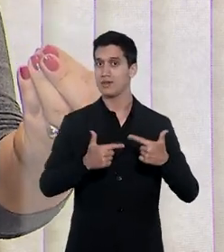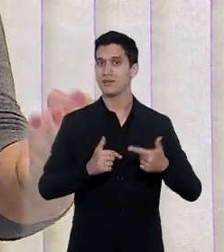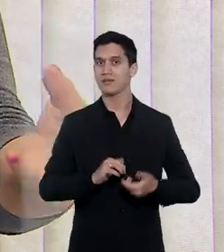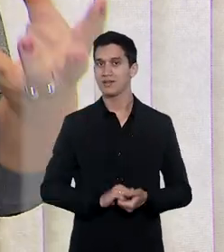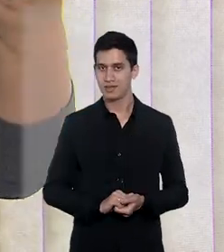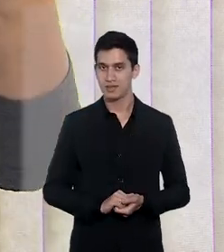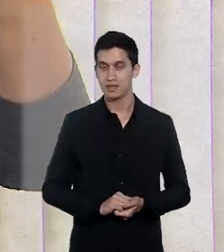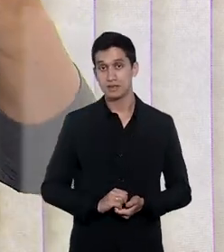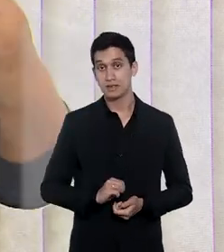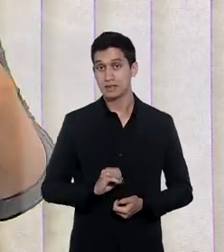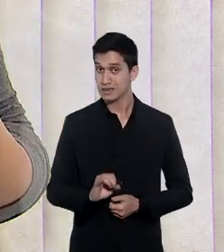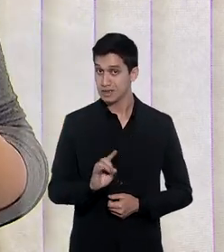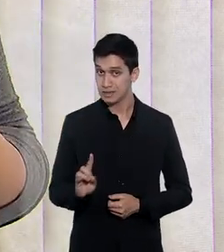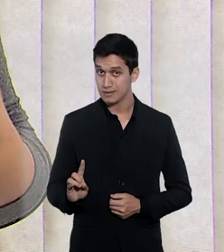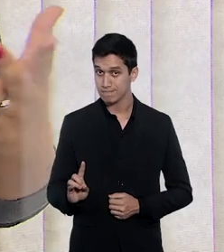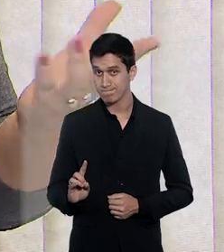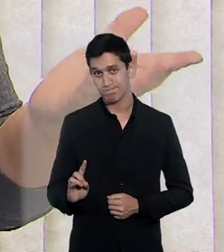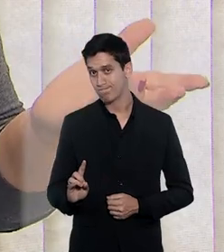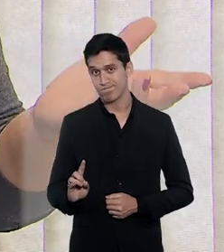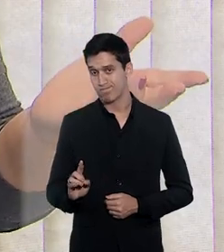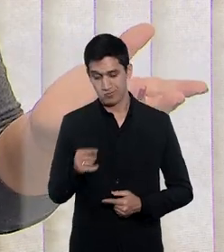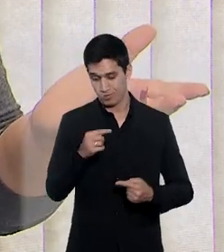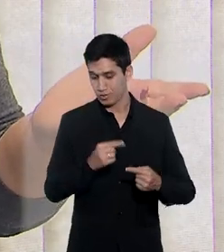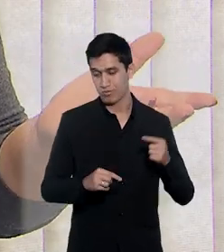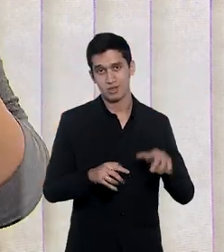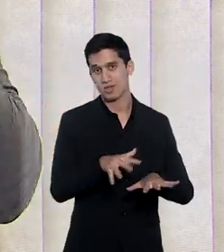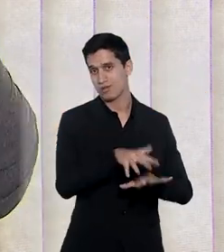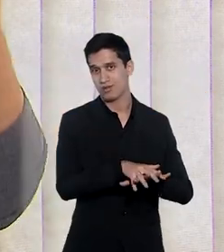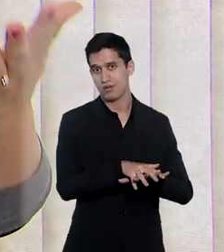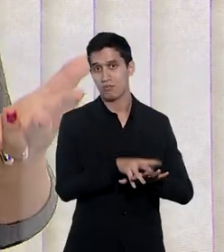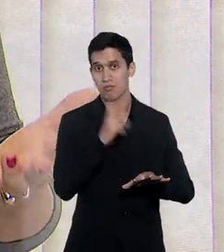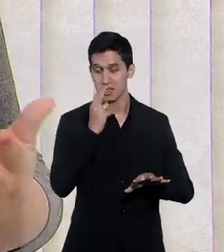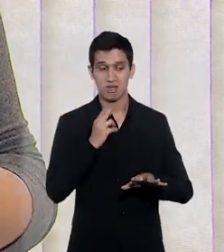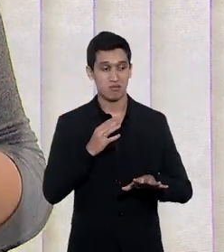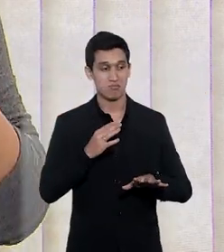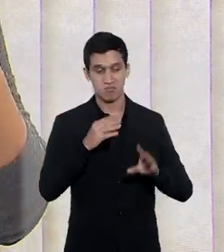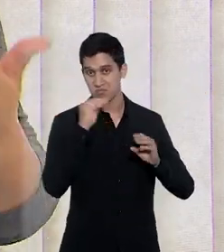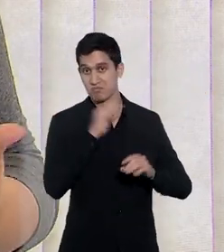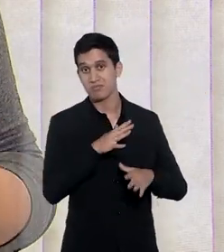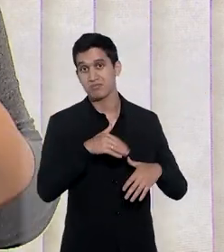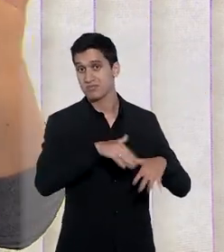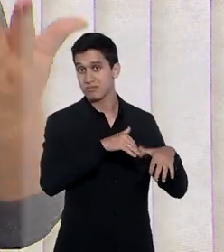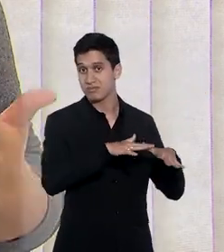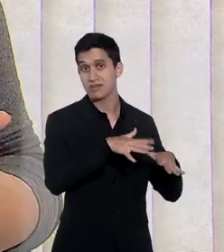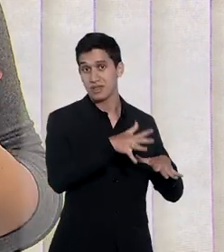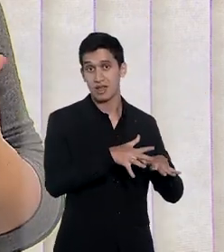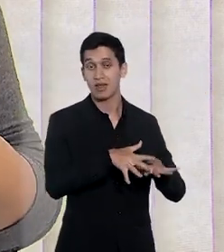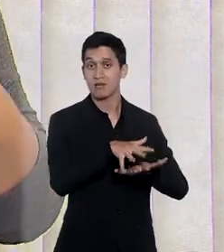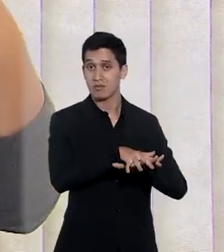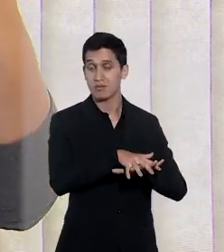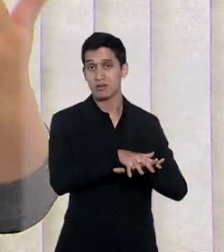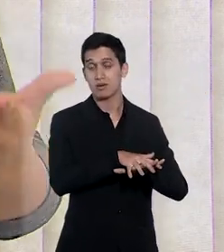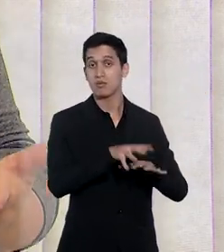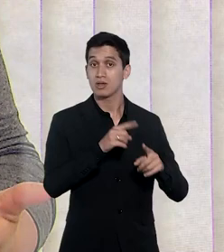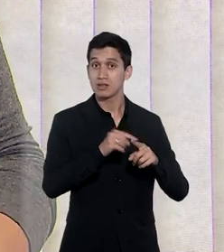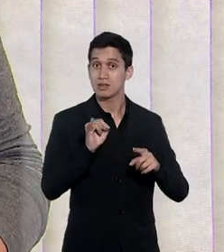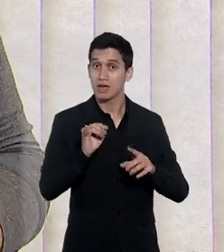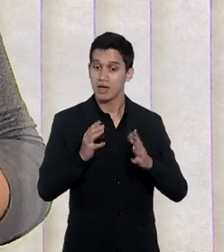de trabalho. Se não, você não está colaborando para que essa prática seja cada vez mais